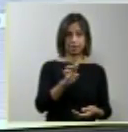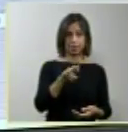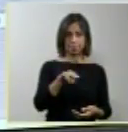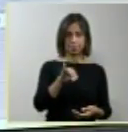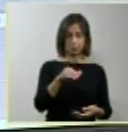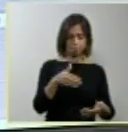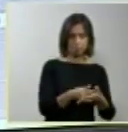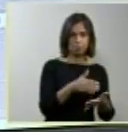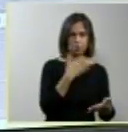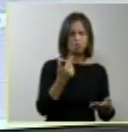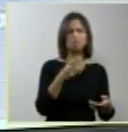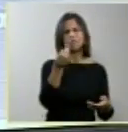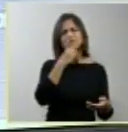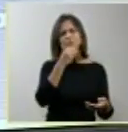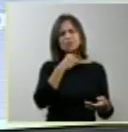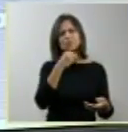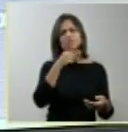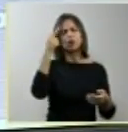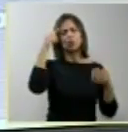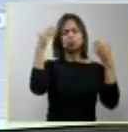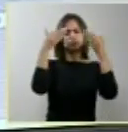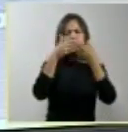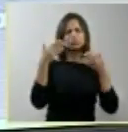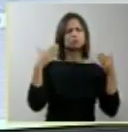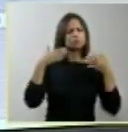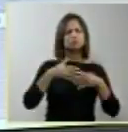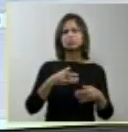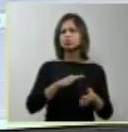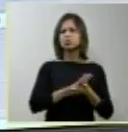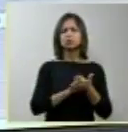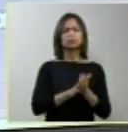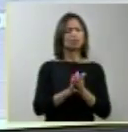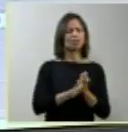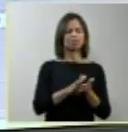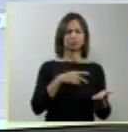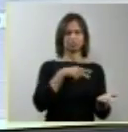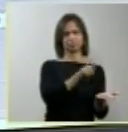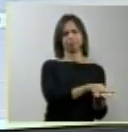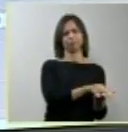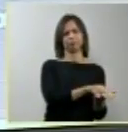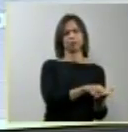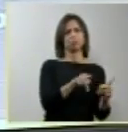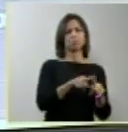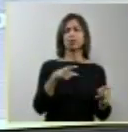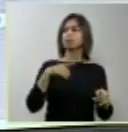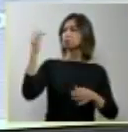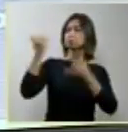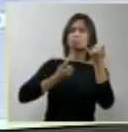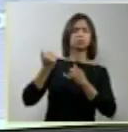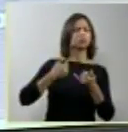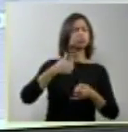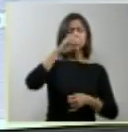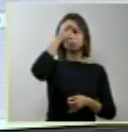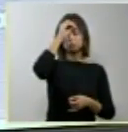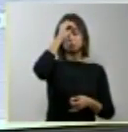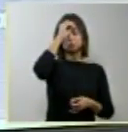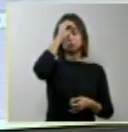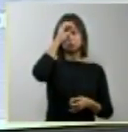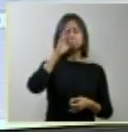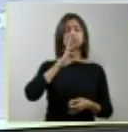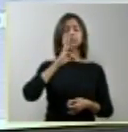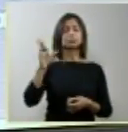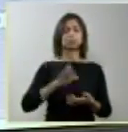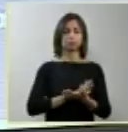não tem condição de processar essa informação, porque ele justamente precisa do córtex